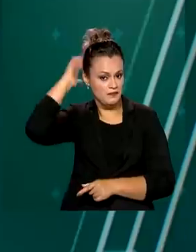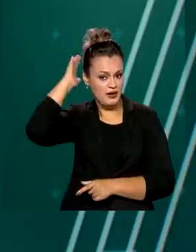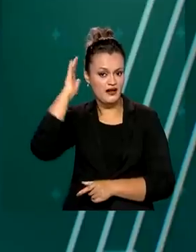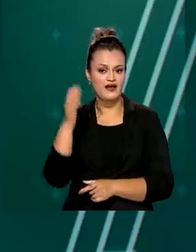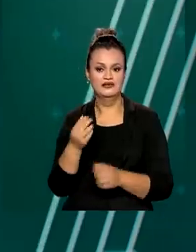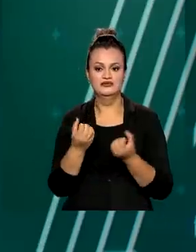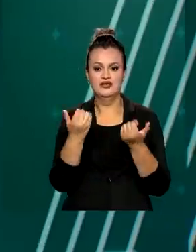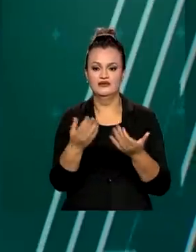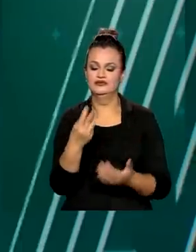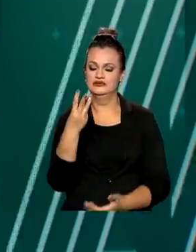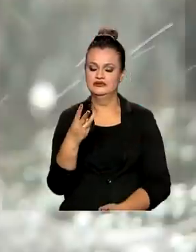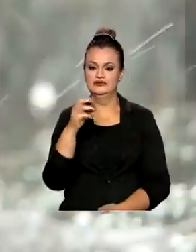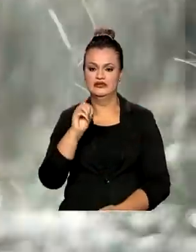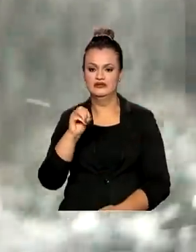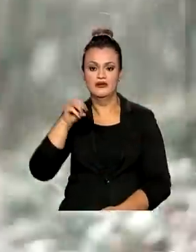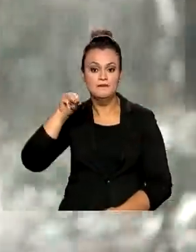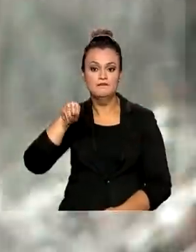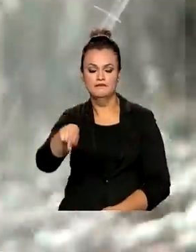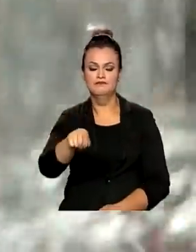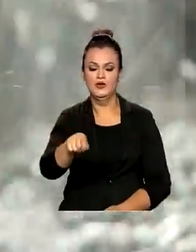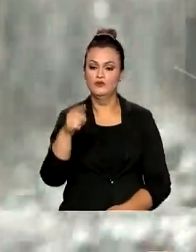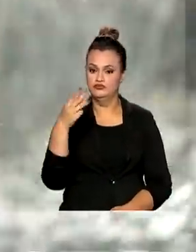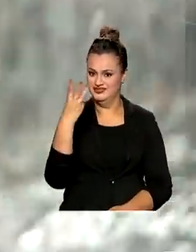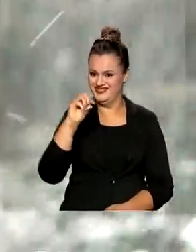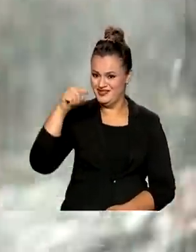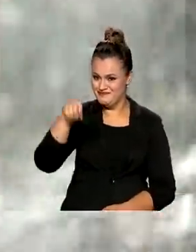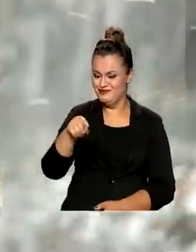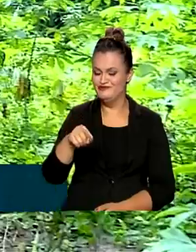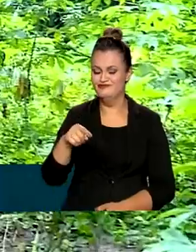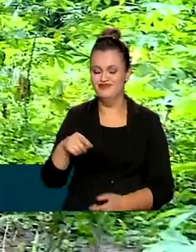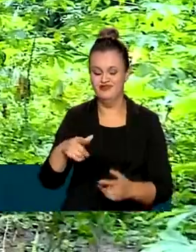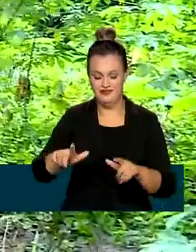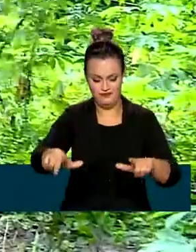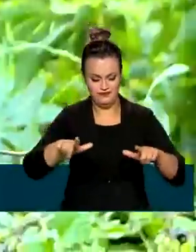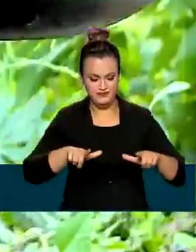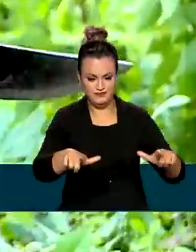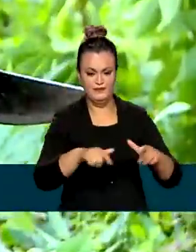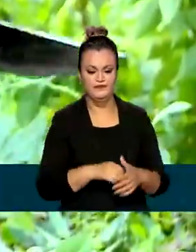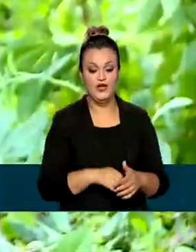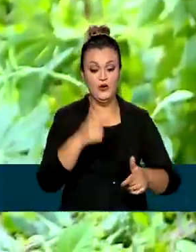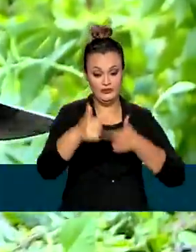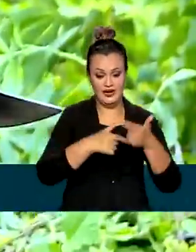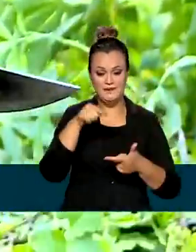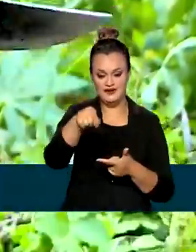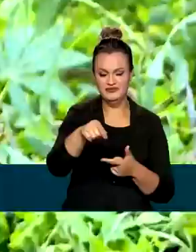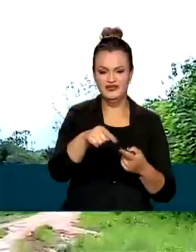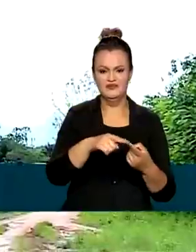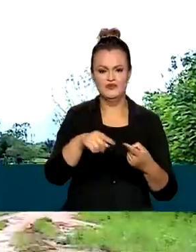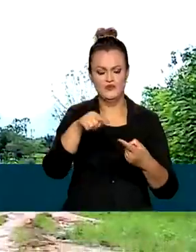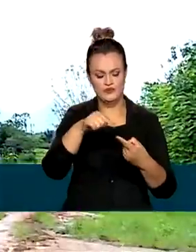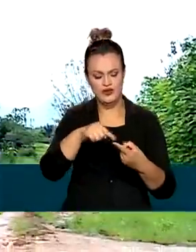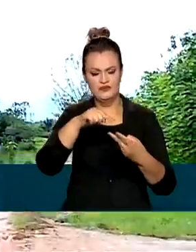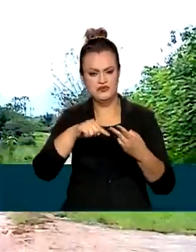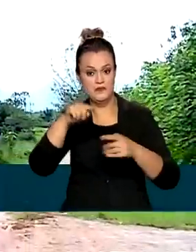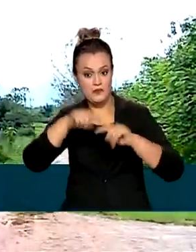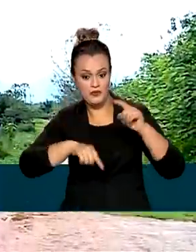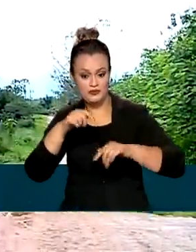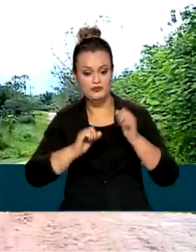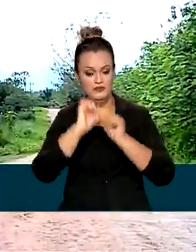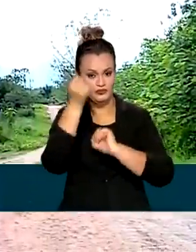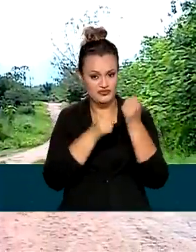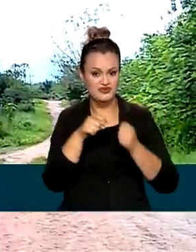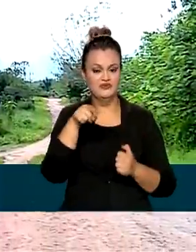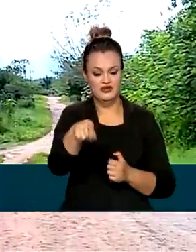mil títulos de terra. A cultura do açaí e os produtos à base de macaxeira estão entre as principais